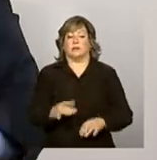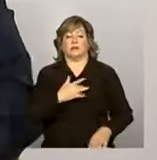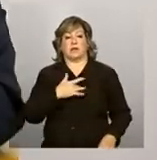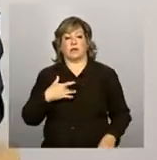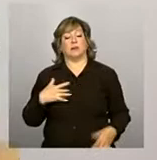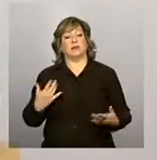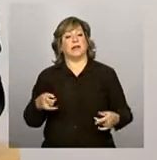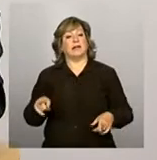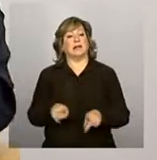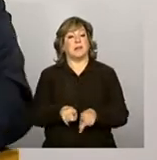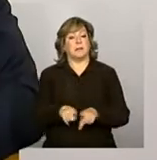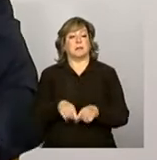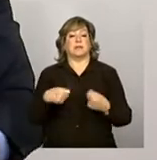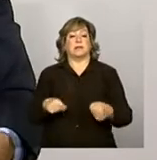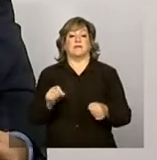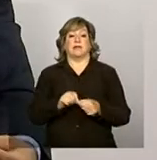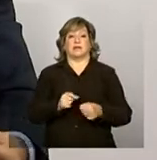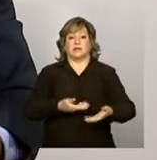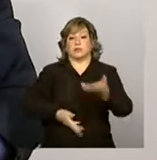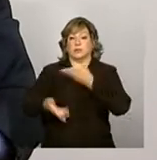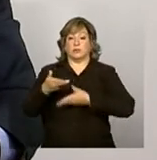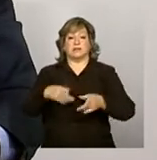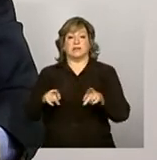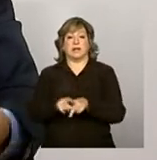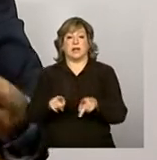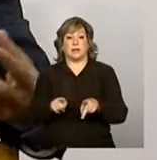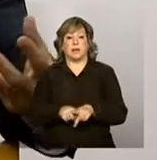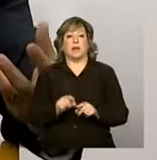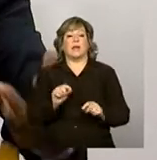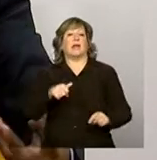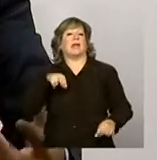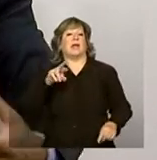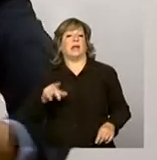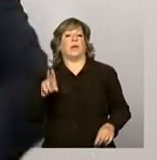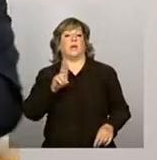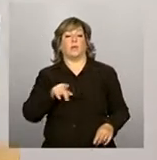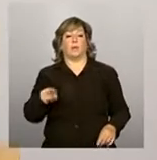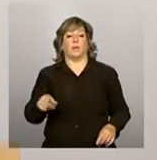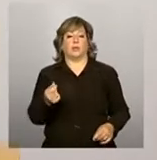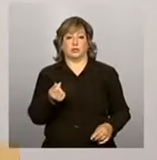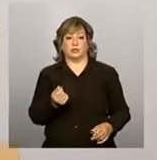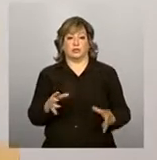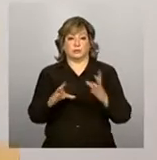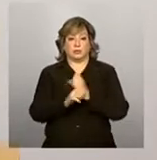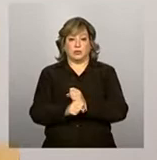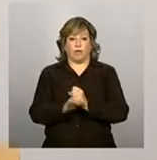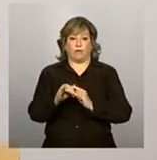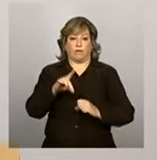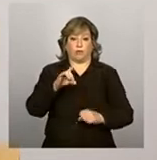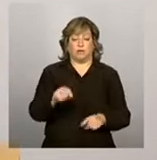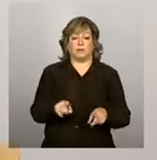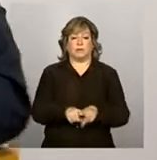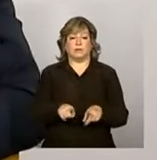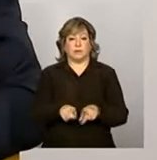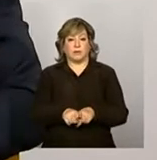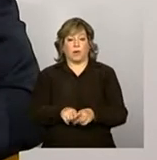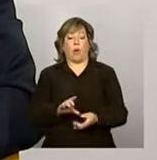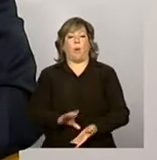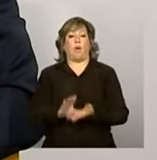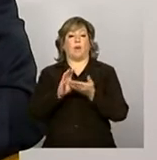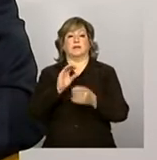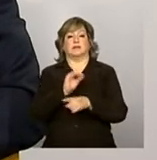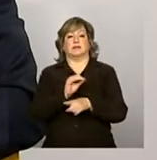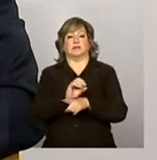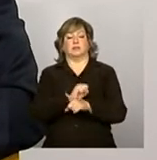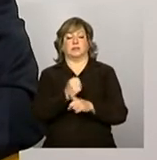fim, ele precisa fazer articulação também com quem lida com os recursos, tanto os fundos como os conselhos de assistência social. Ou seja,